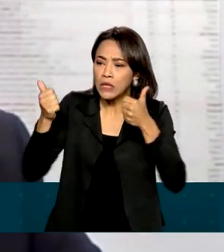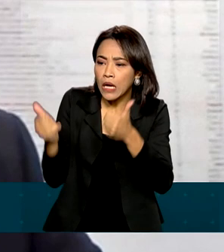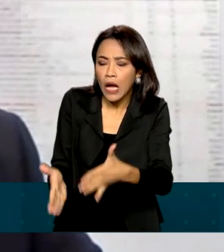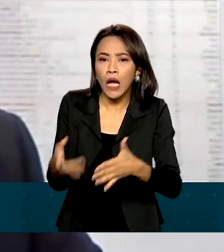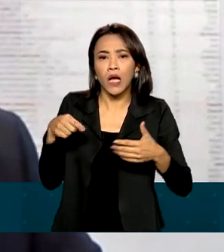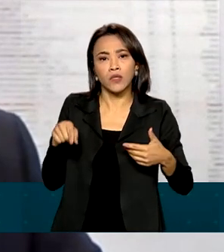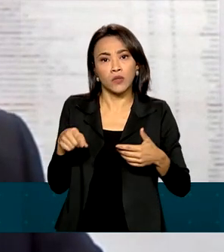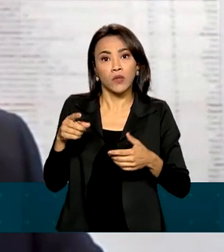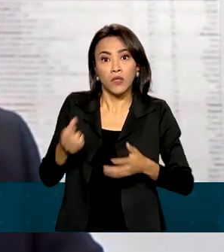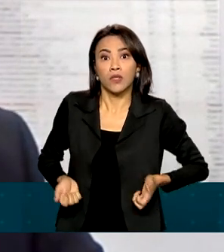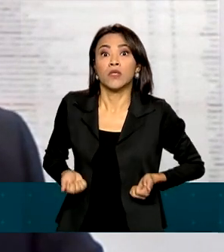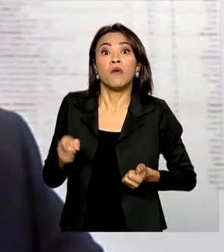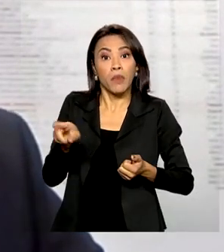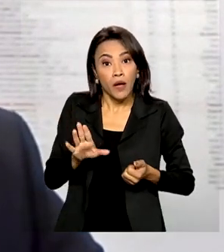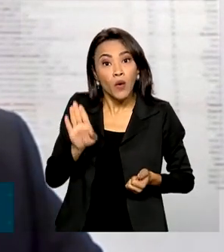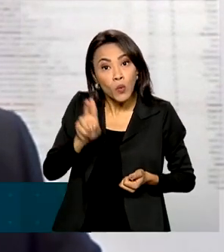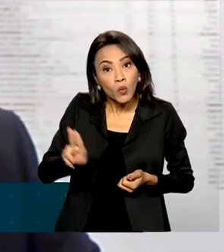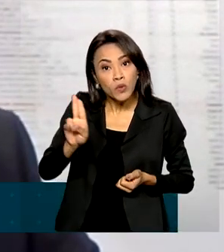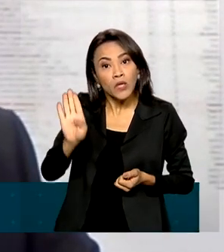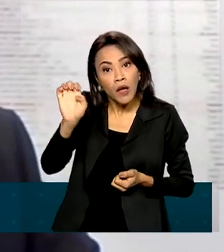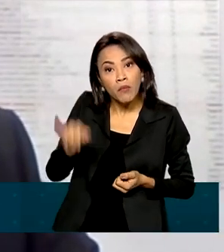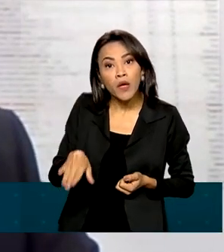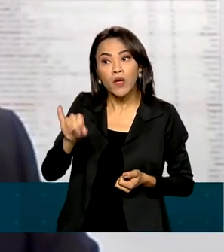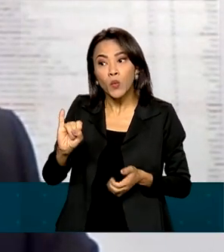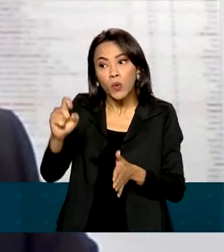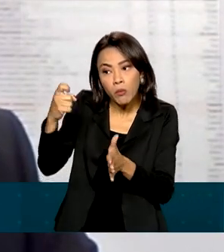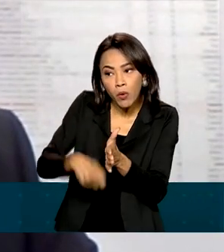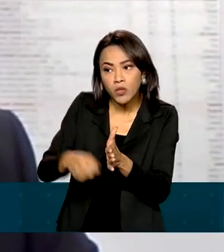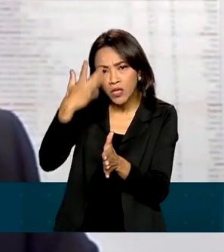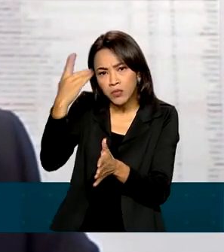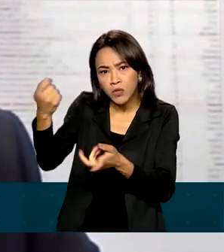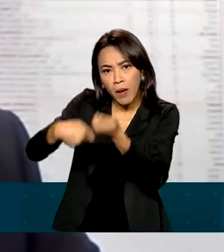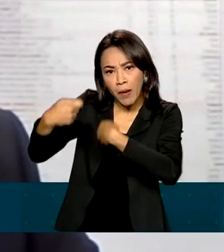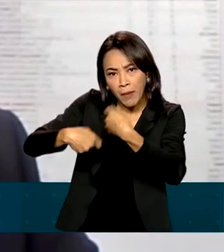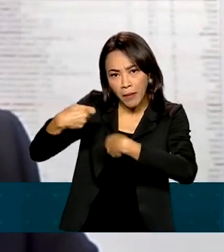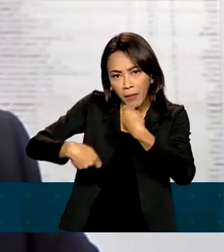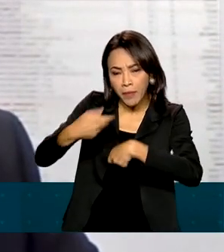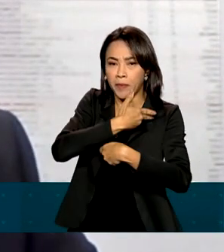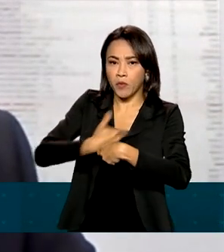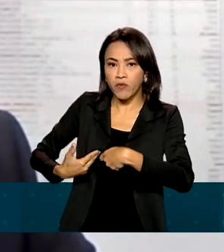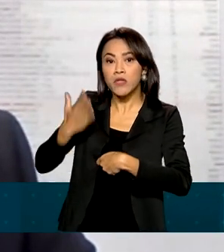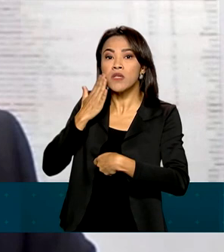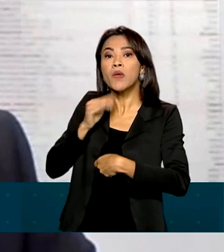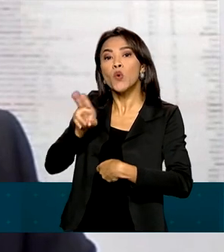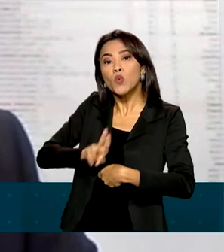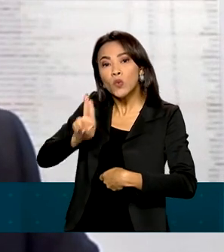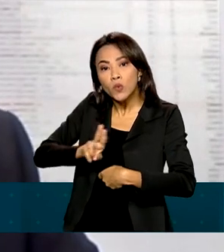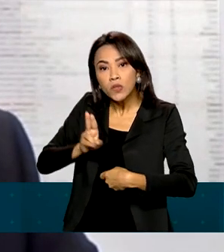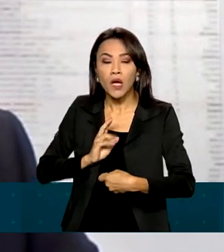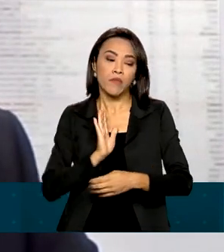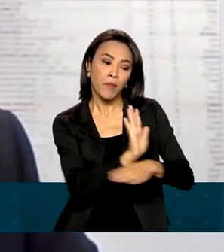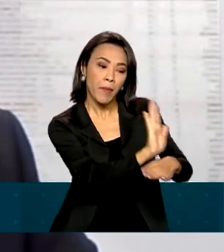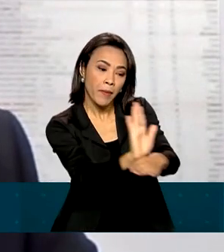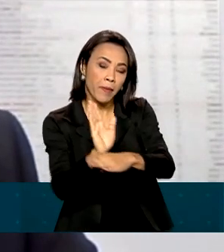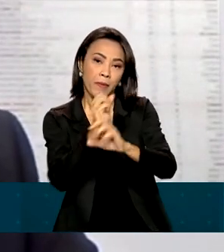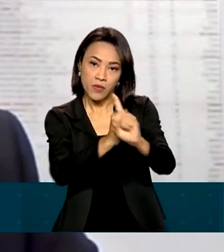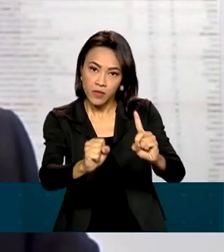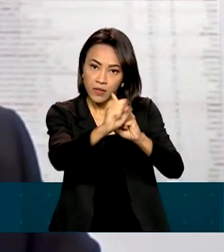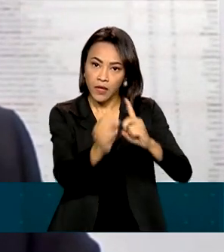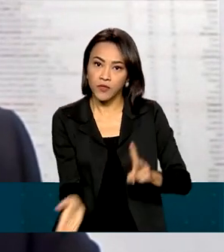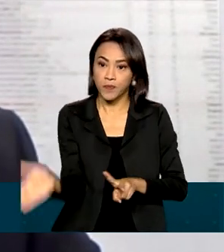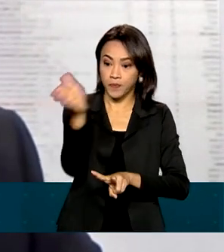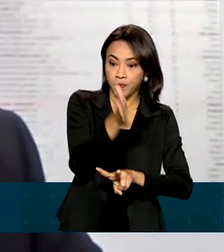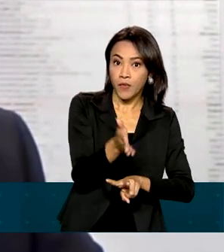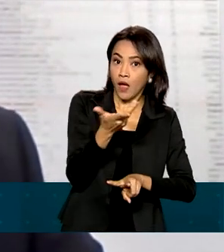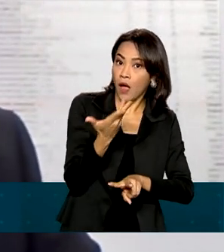pública, para fazer melhor o uso dos impostos que as pessoas pagam ao governo, possamos utilizar isso porque a população mais precisa. Uma segunda frente